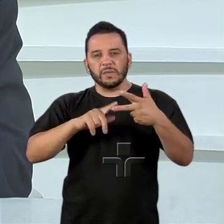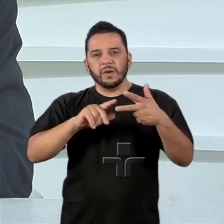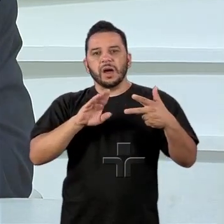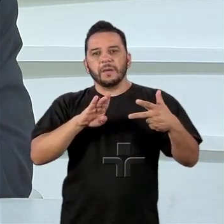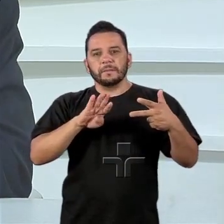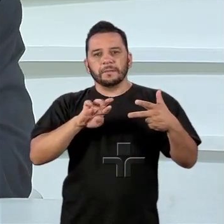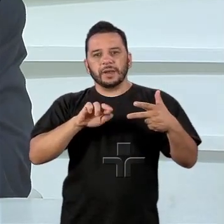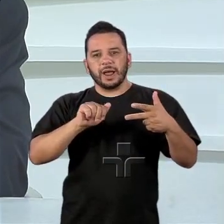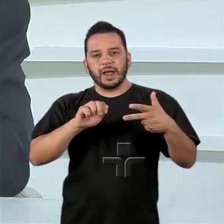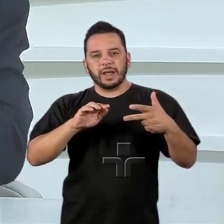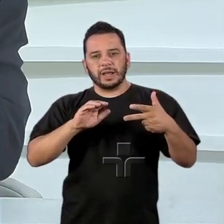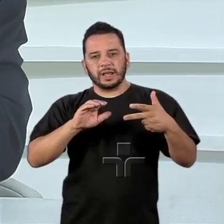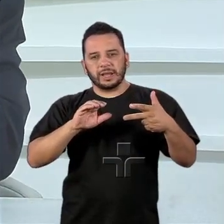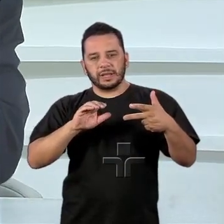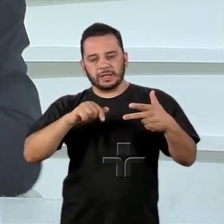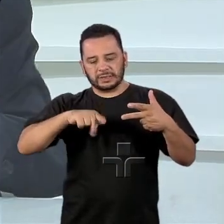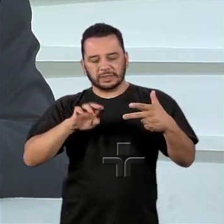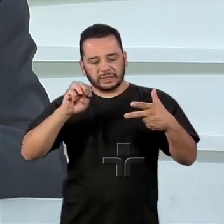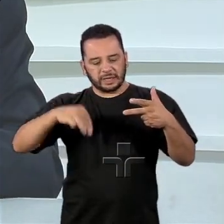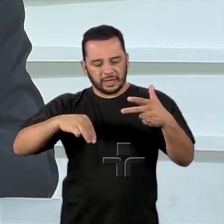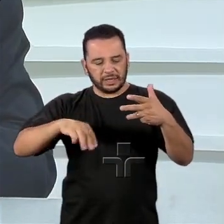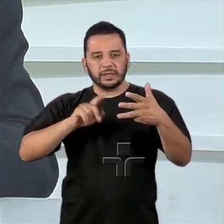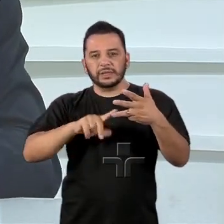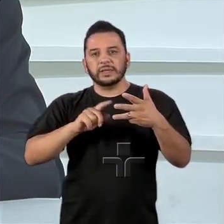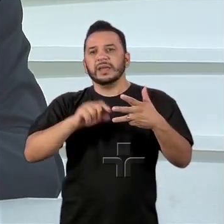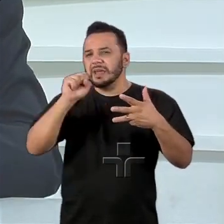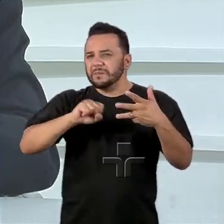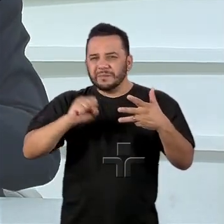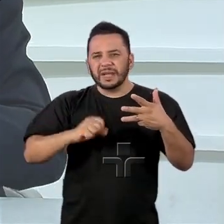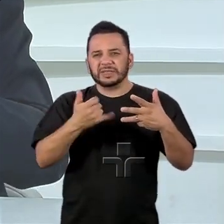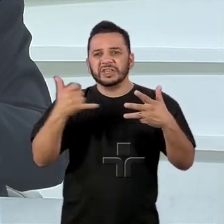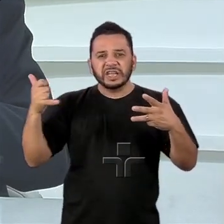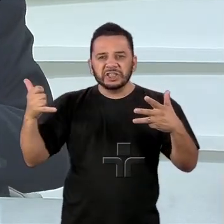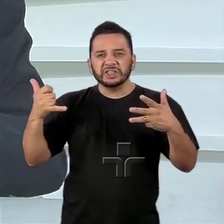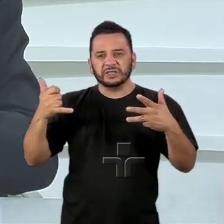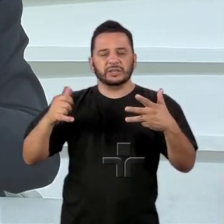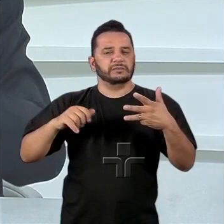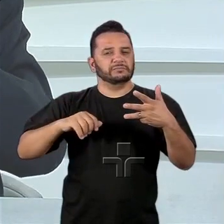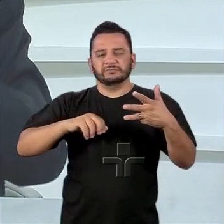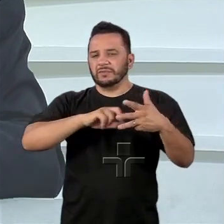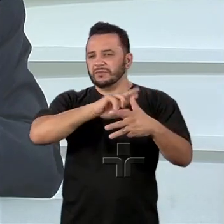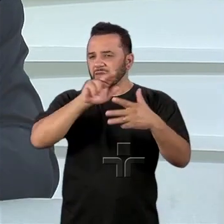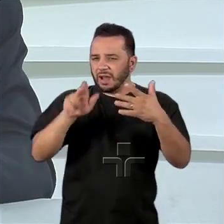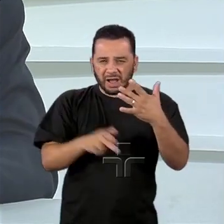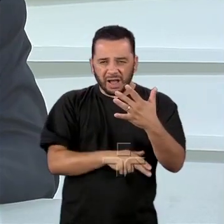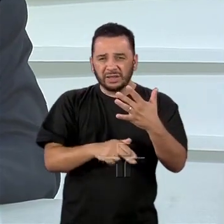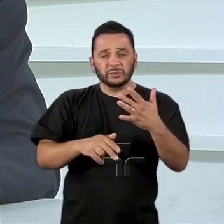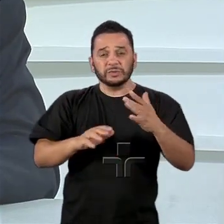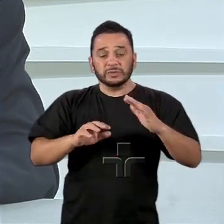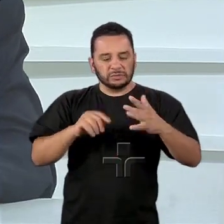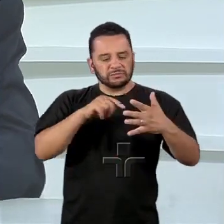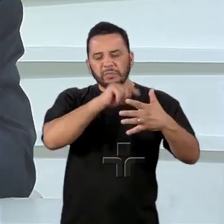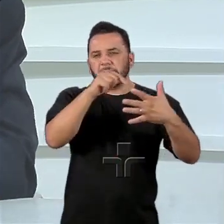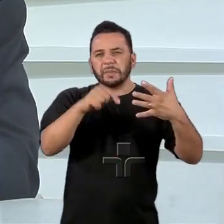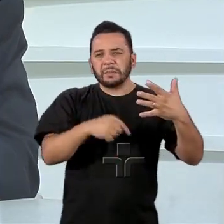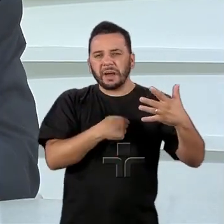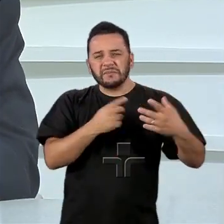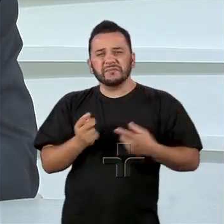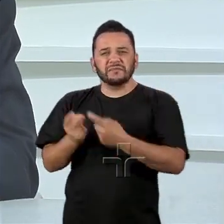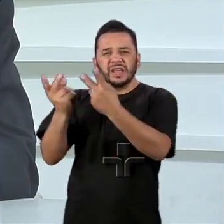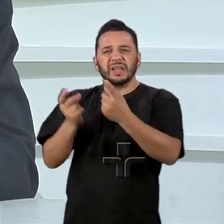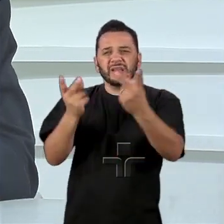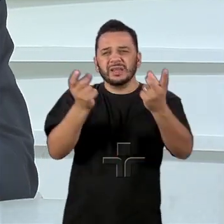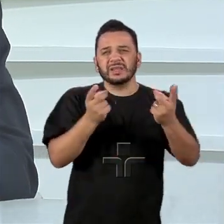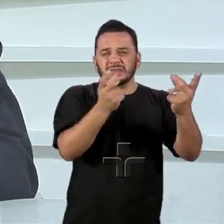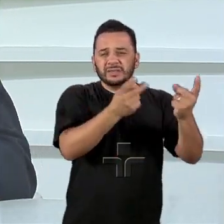elétricas. O processo de desnacionalização nesses dois anos foi bastante intenso. difícil